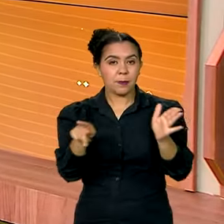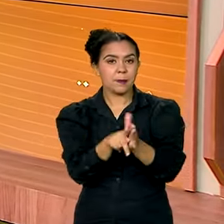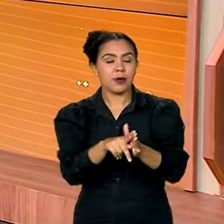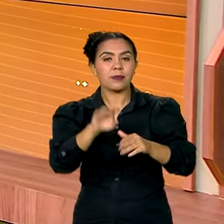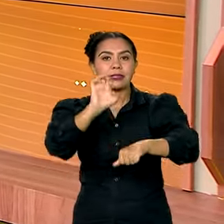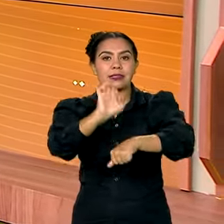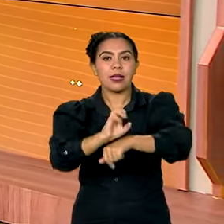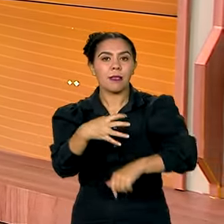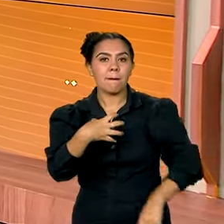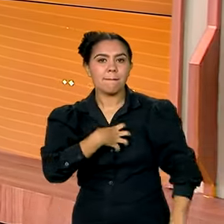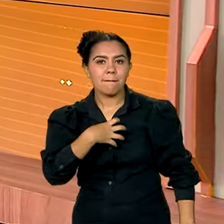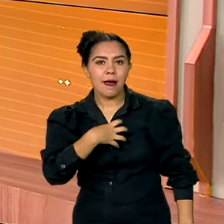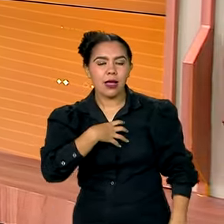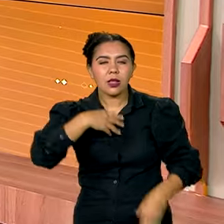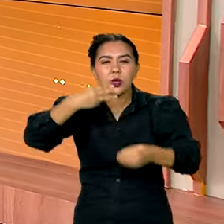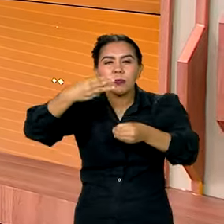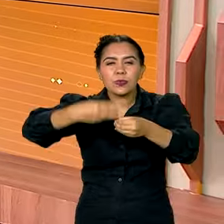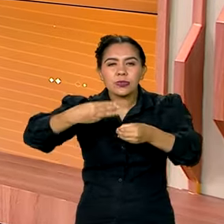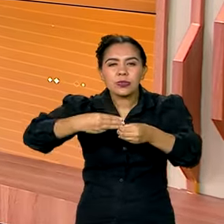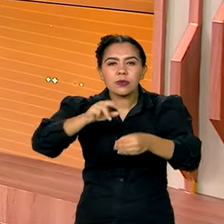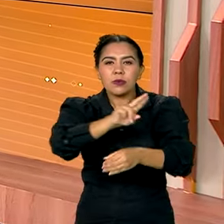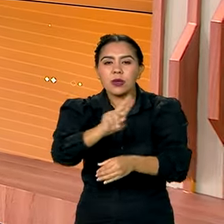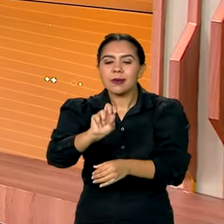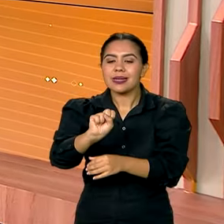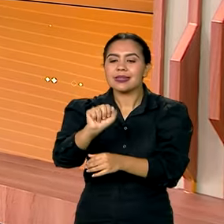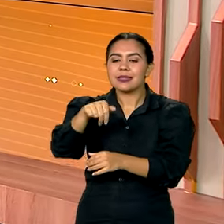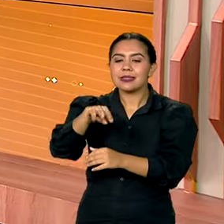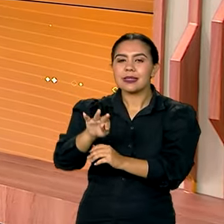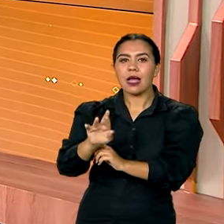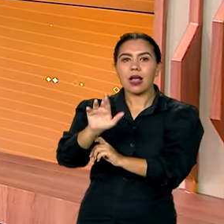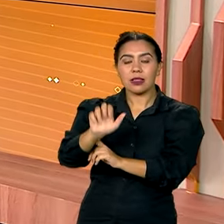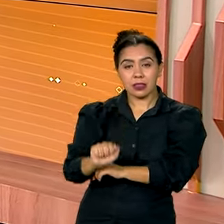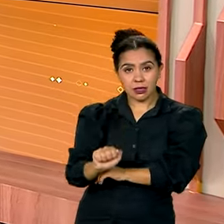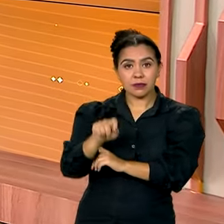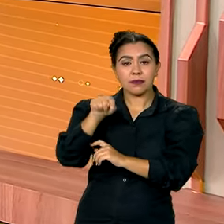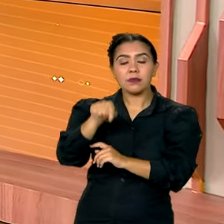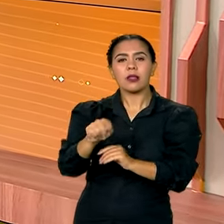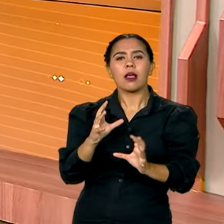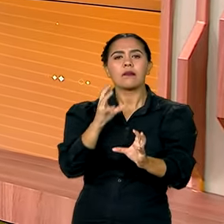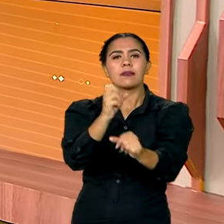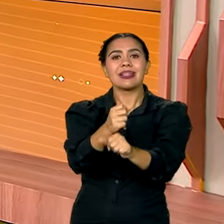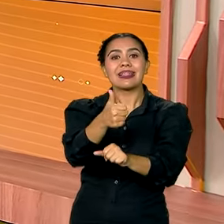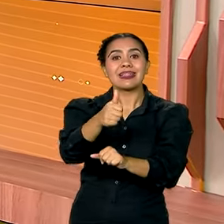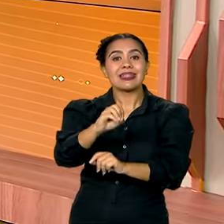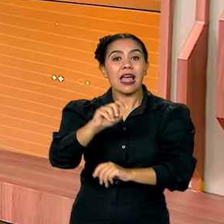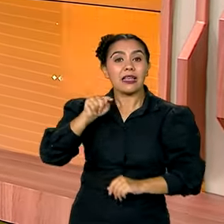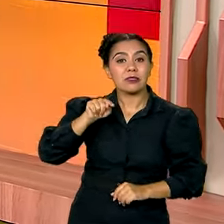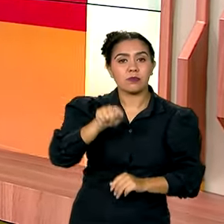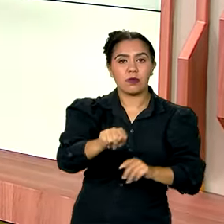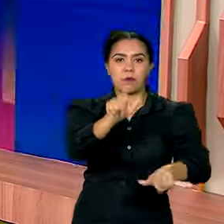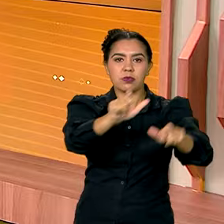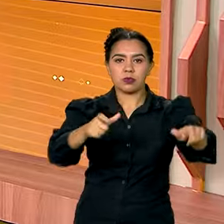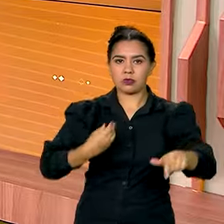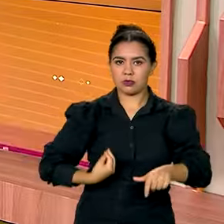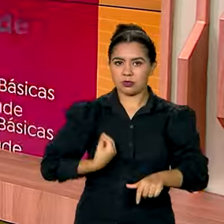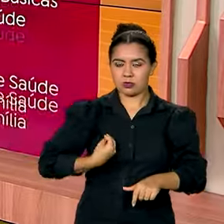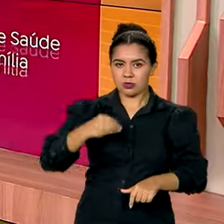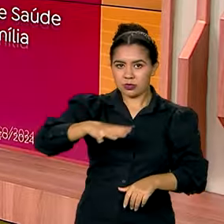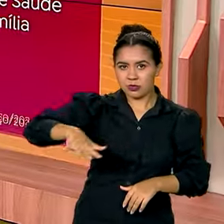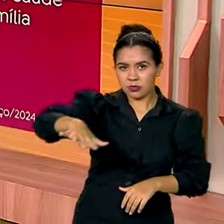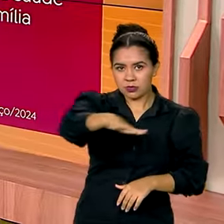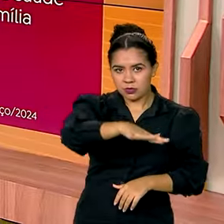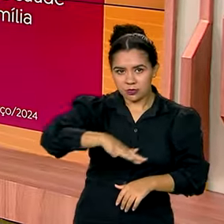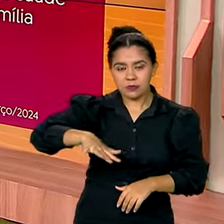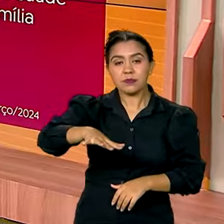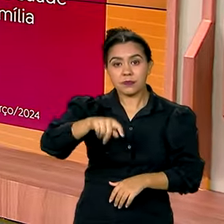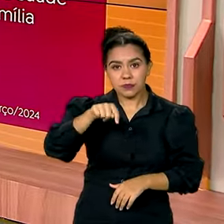Santa Terezinha, ali pertinho do litoral, população de pouco mais de 10 mil habitantes, isso de acordo com o censo do IBGE de 2022.